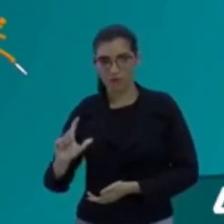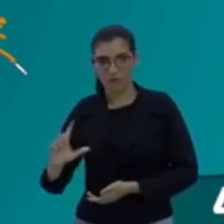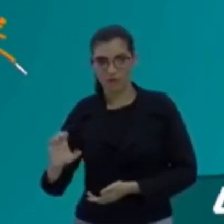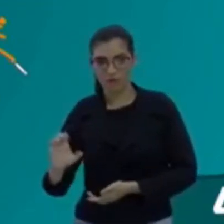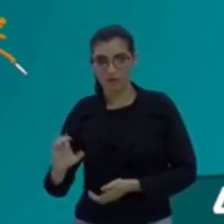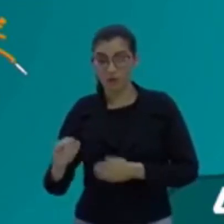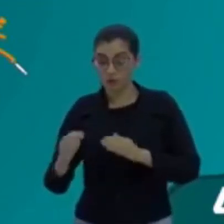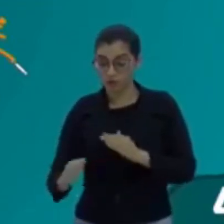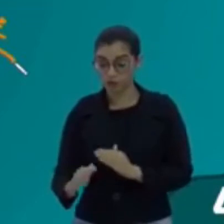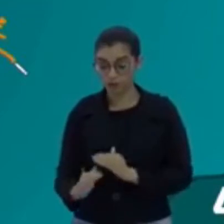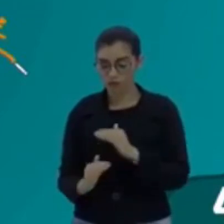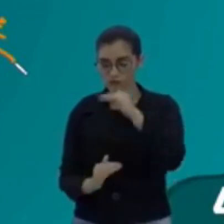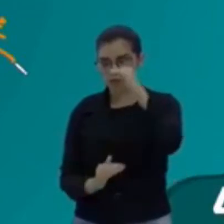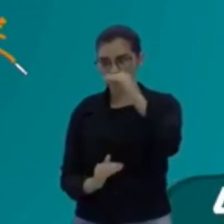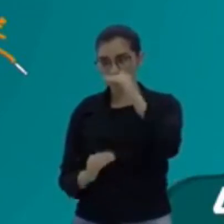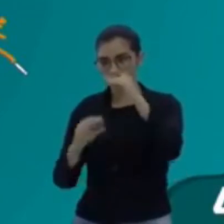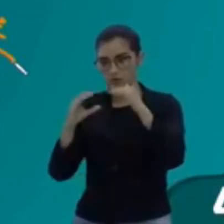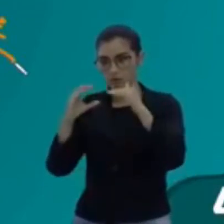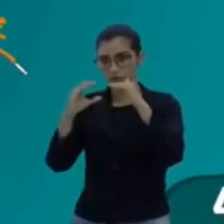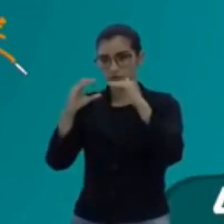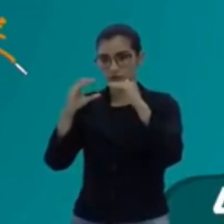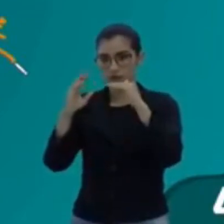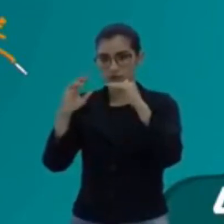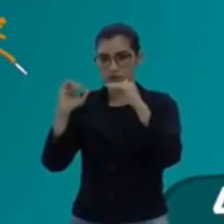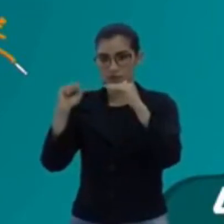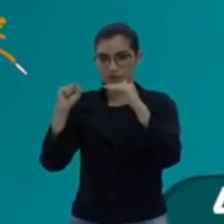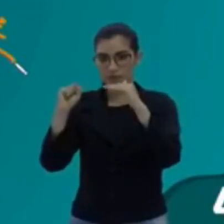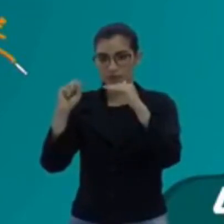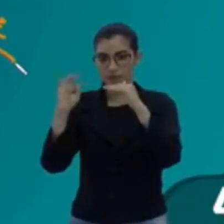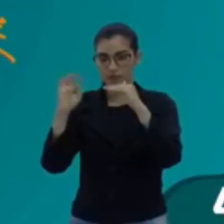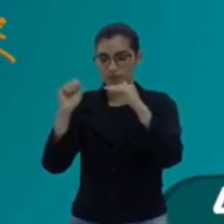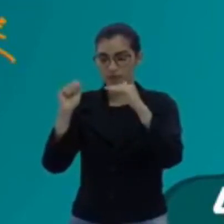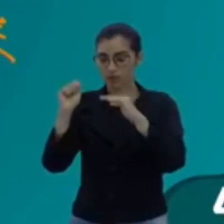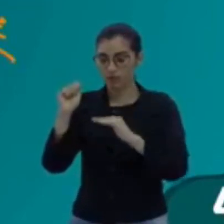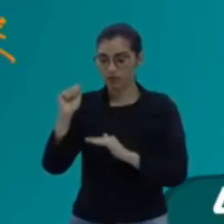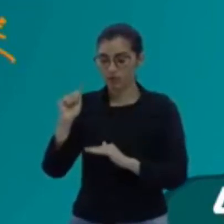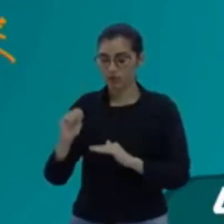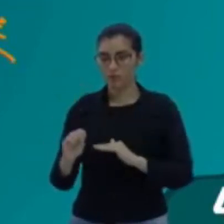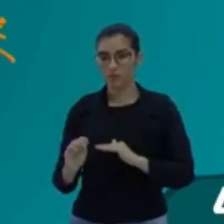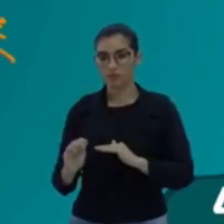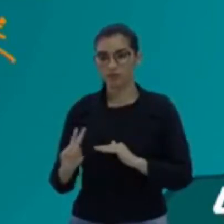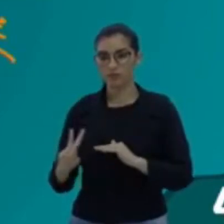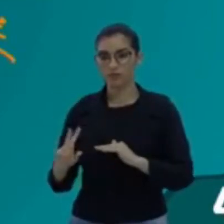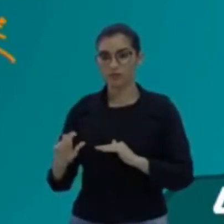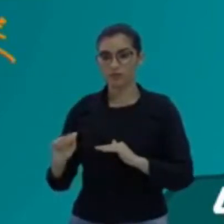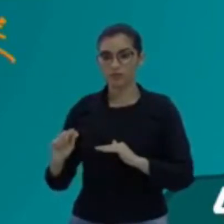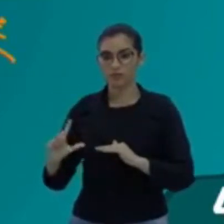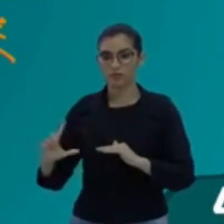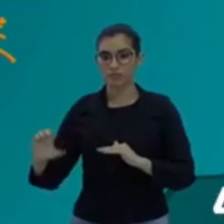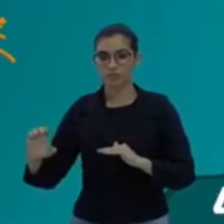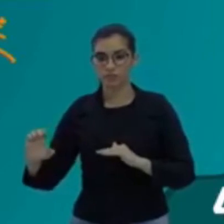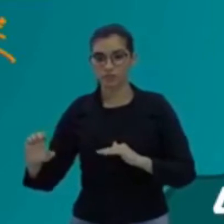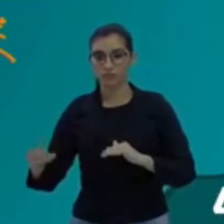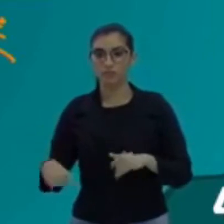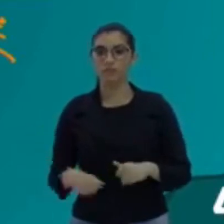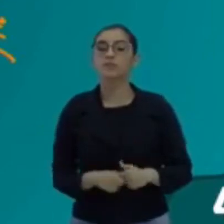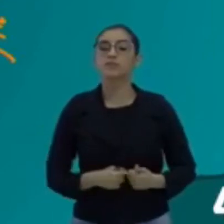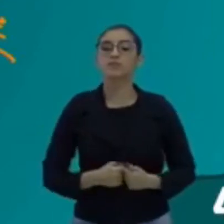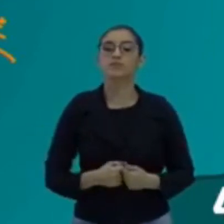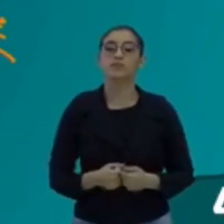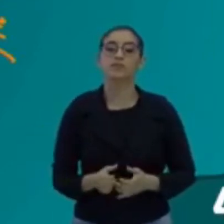ponto mais alto de uma onda, eu chamo de crista. O ponto mais baixo de uma onda, eu chamo de